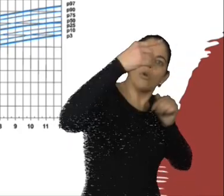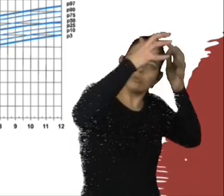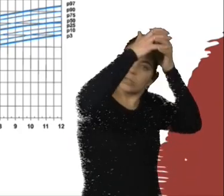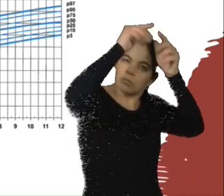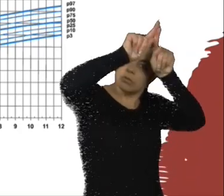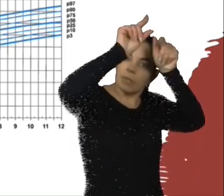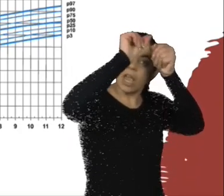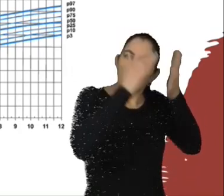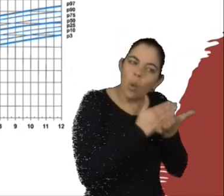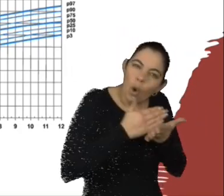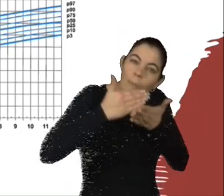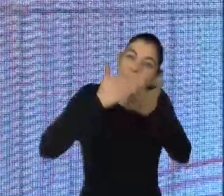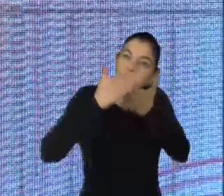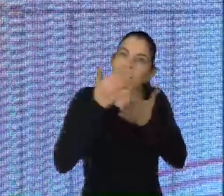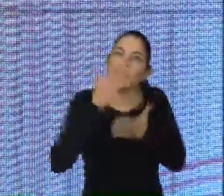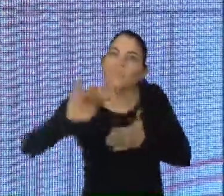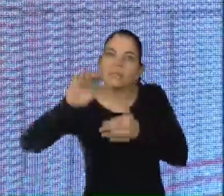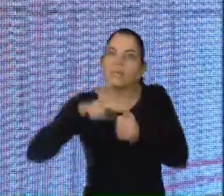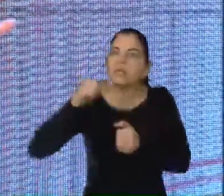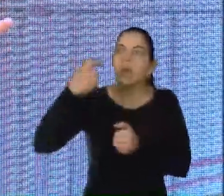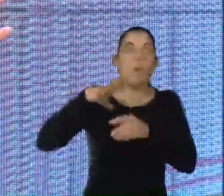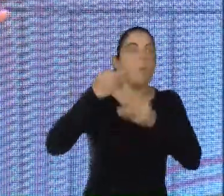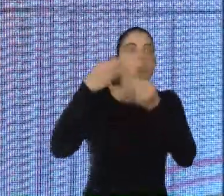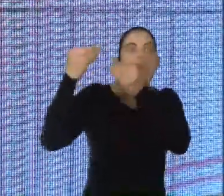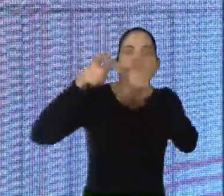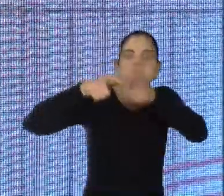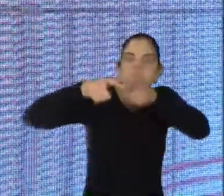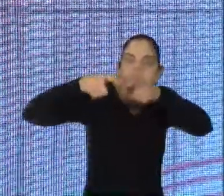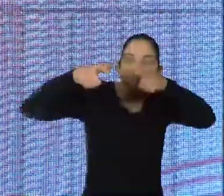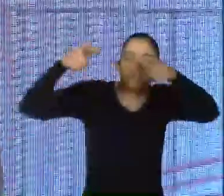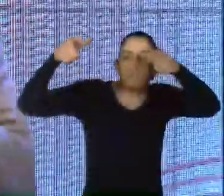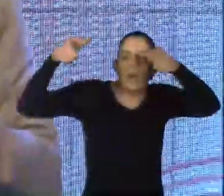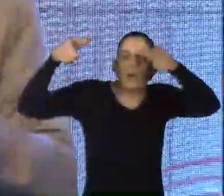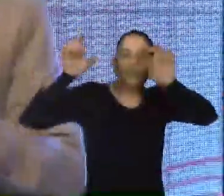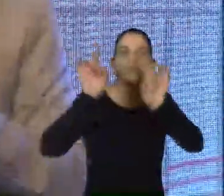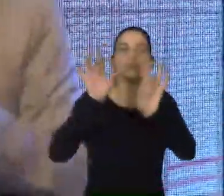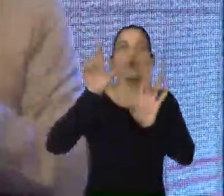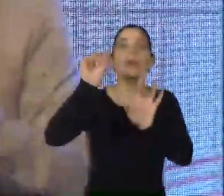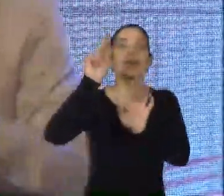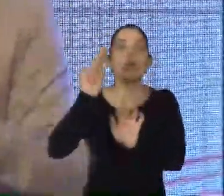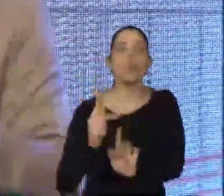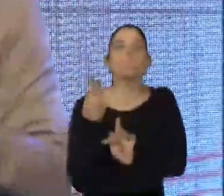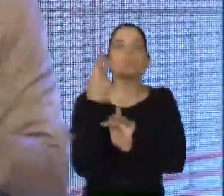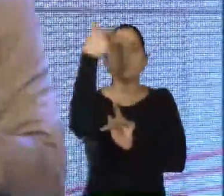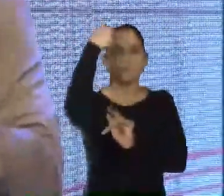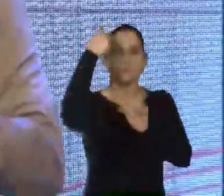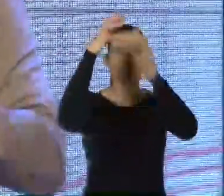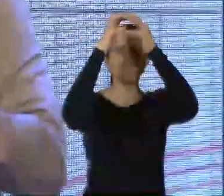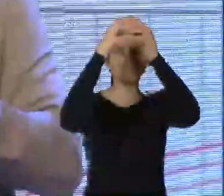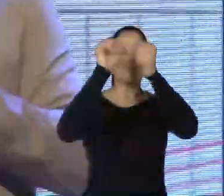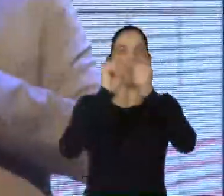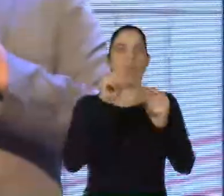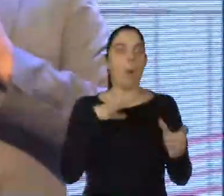no começo da infância, existe um ganho muito grande de volume do cérebro. Mas que o cérebro humano, ele fica pronto, do ponto de